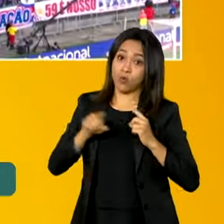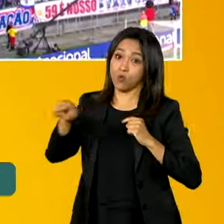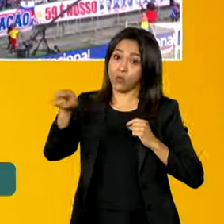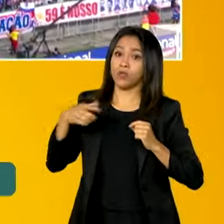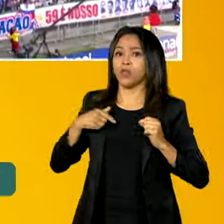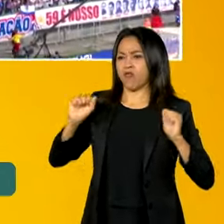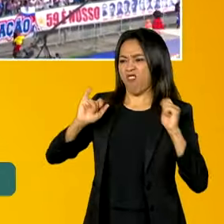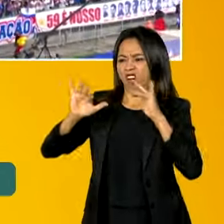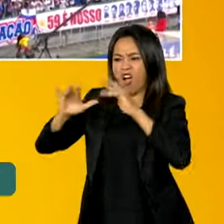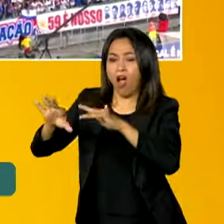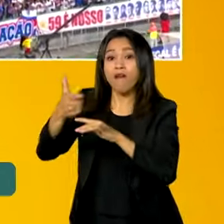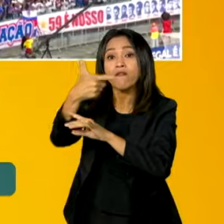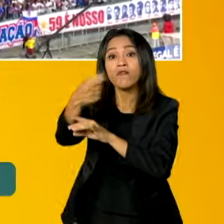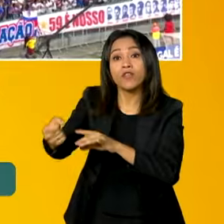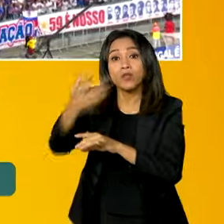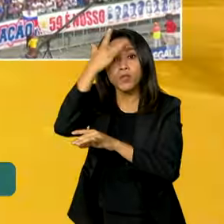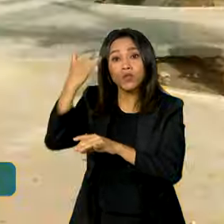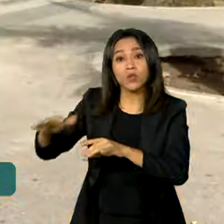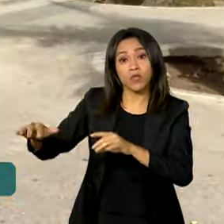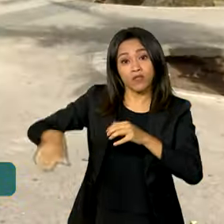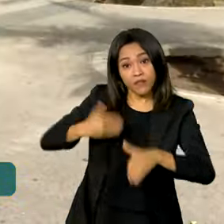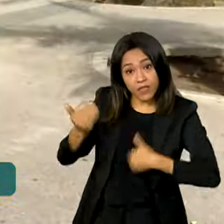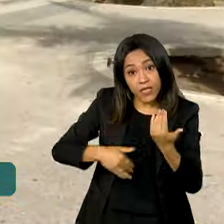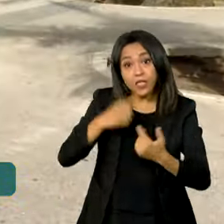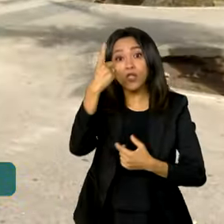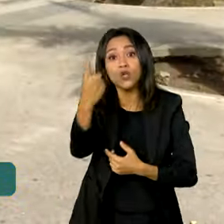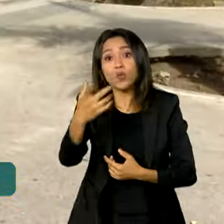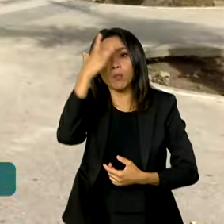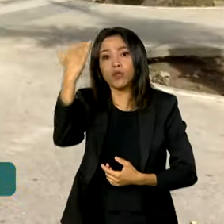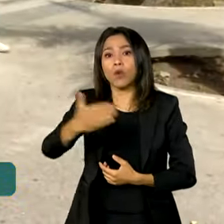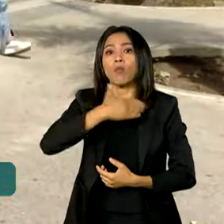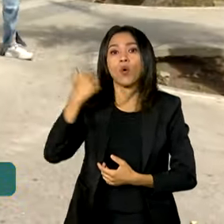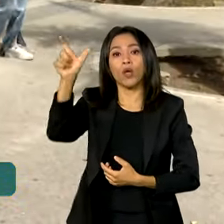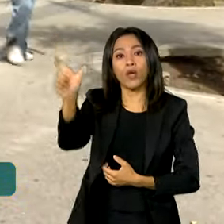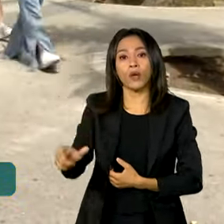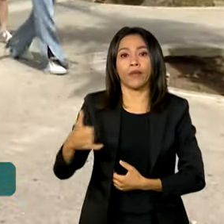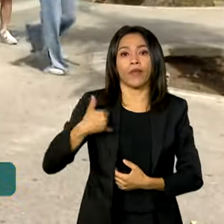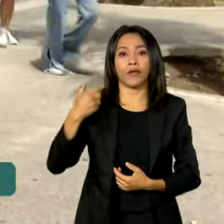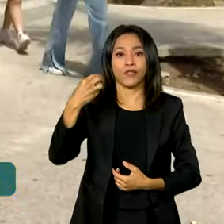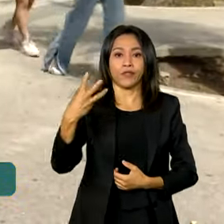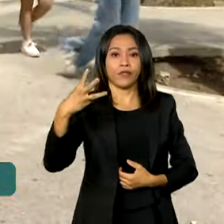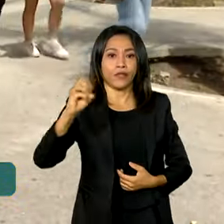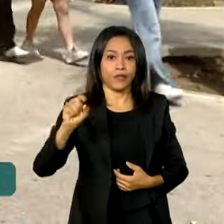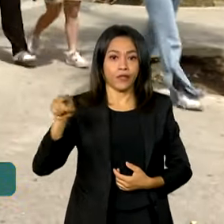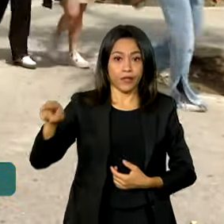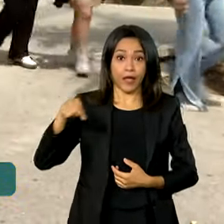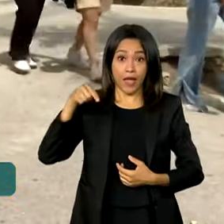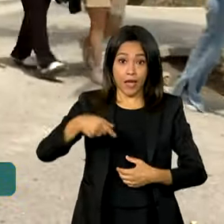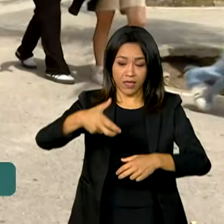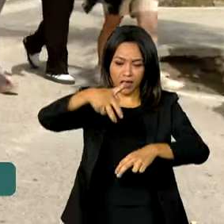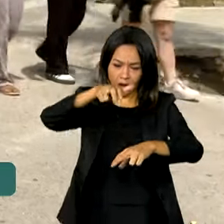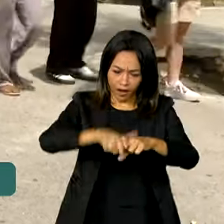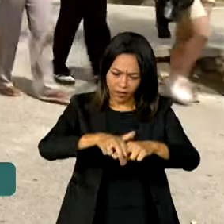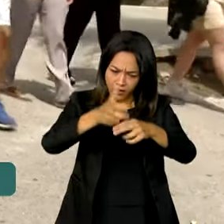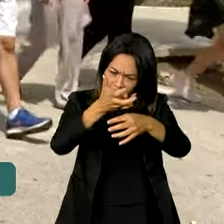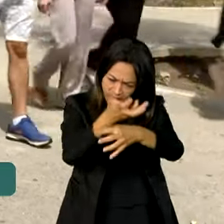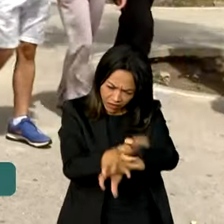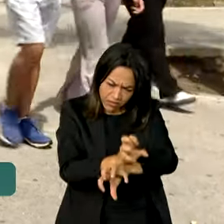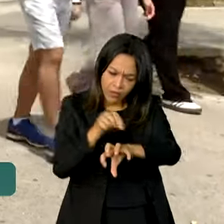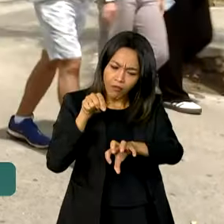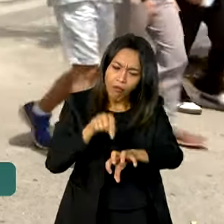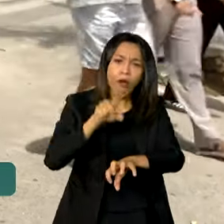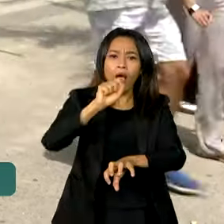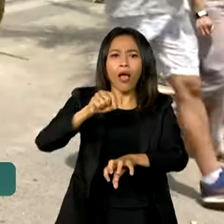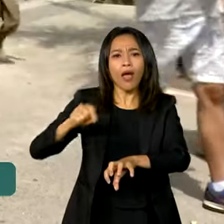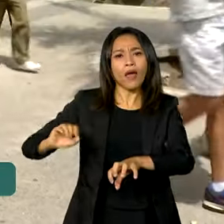feridas e um torcedor morreu, José Vitor de Miranda, que tinha 30 anos. A campanha Cadeiras Vazias é uma iniciativa do Ministério